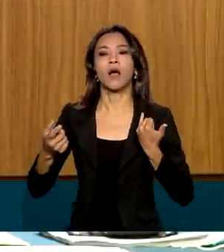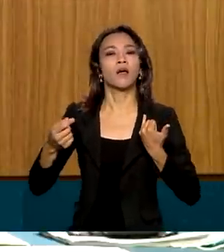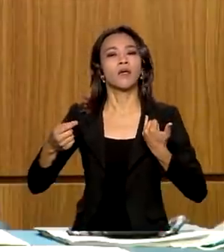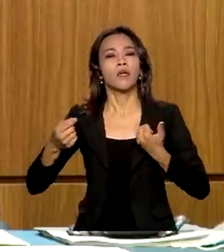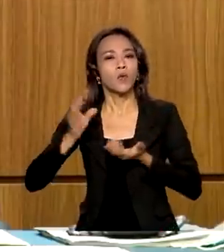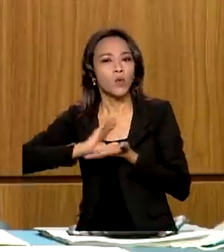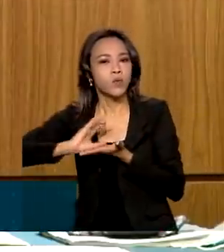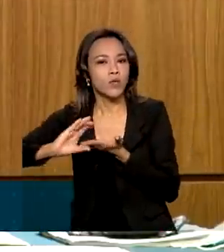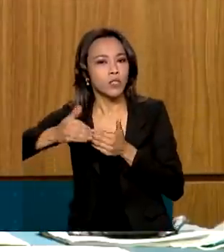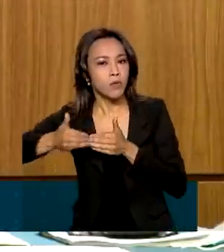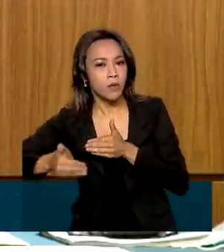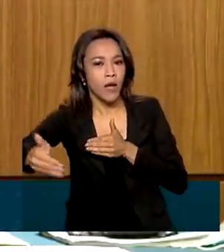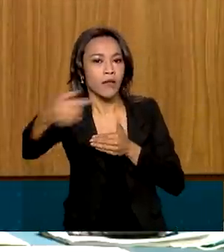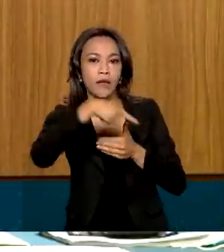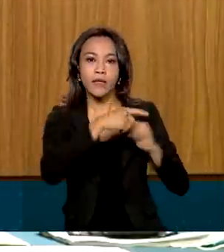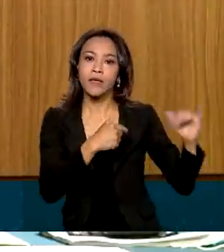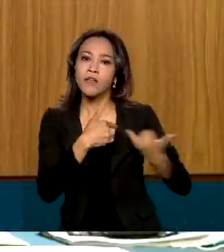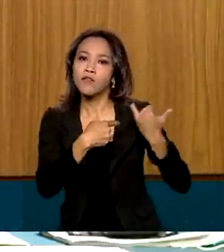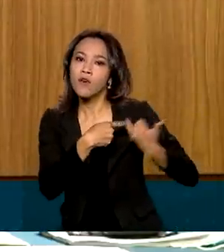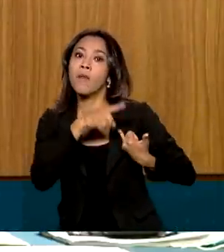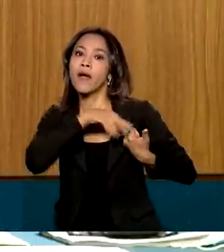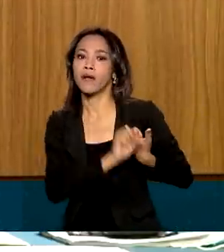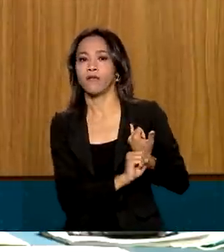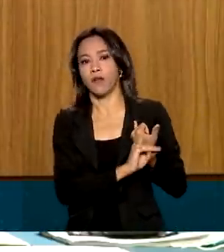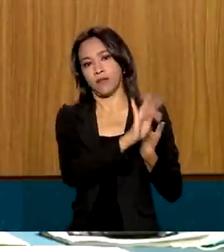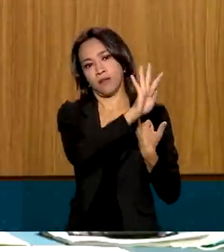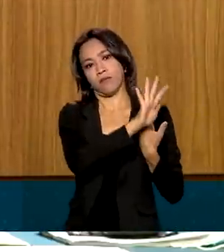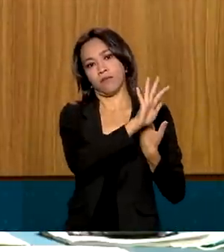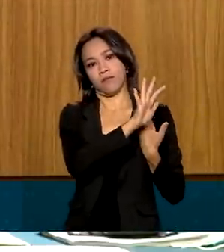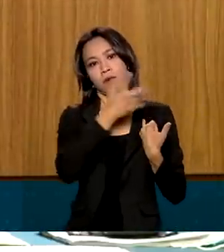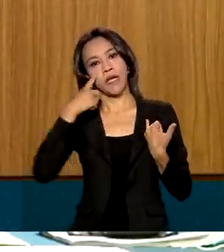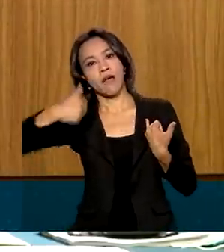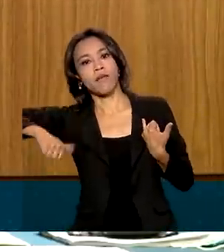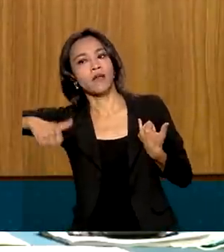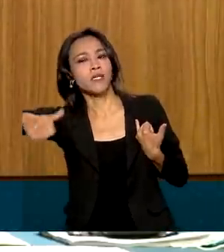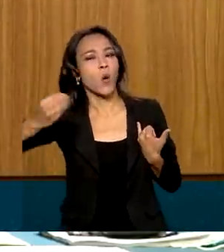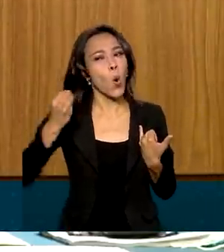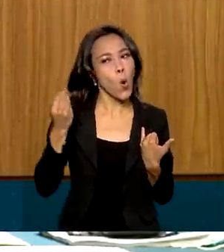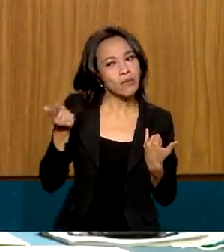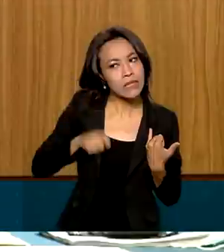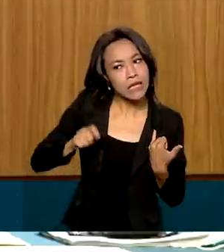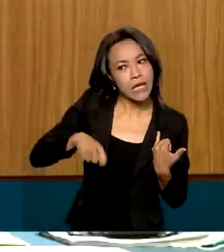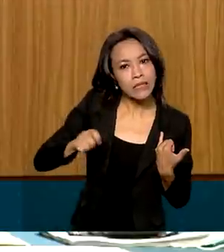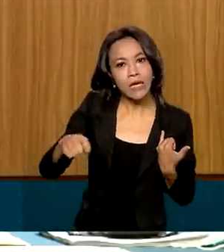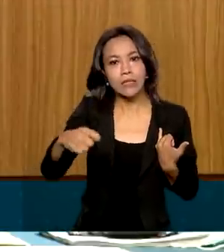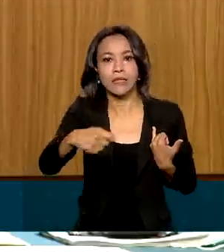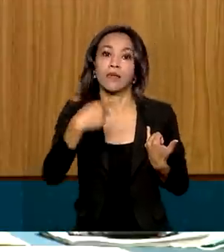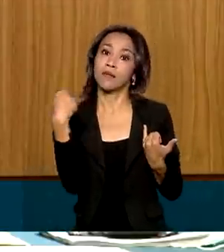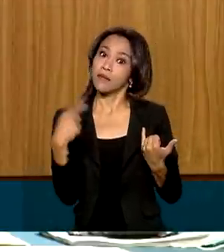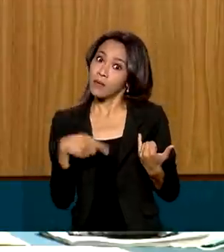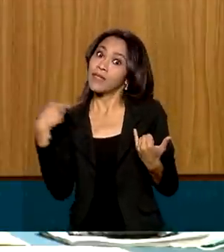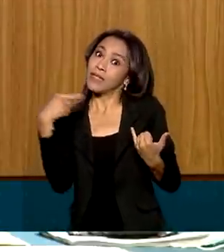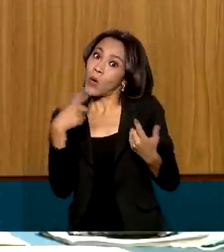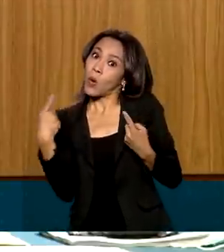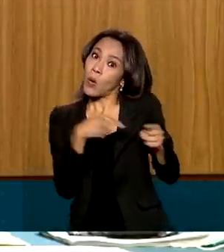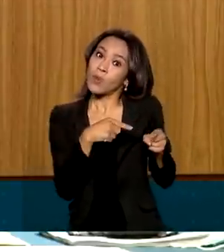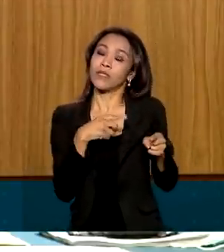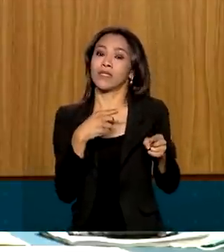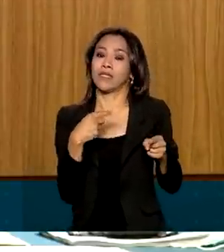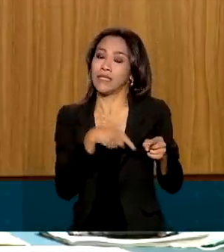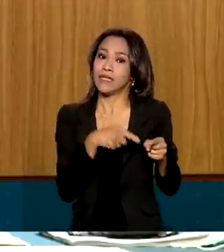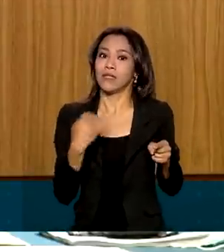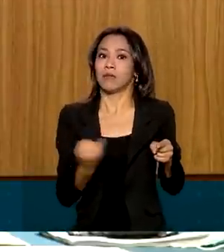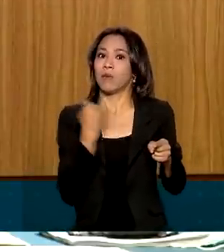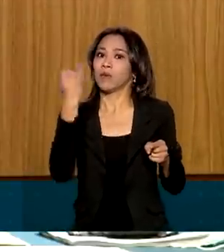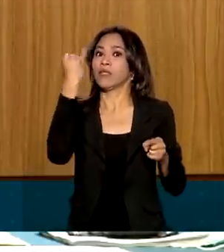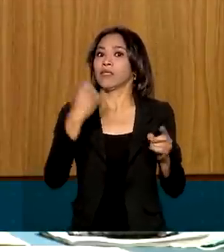prazo, o processo inflacionário. Então nós entendemos que, primeiro, combater isso é muito importante. Segundo, lembrar que quando